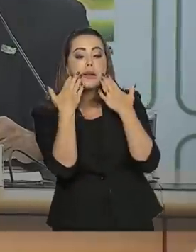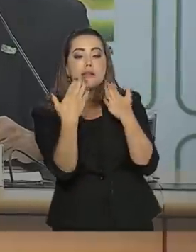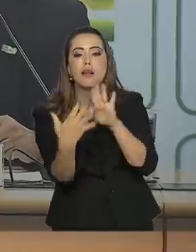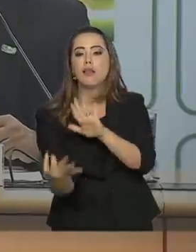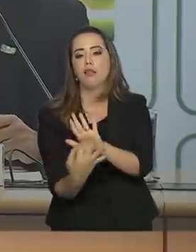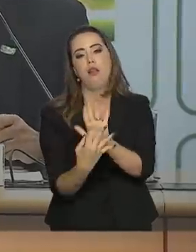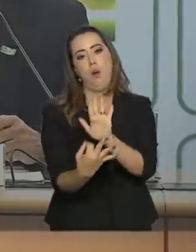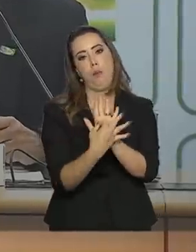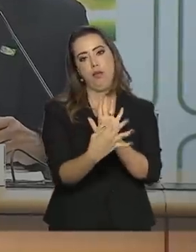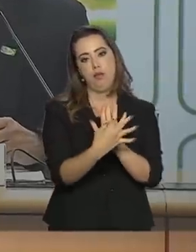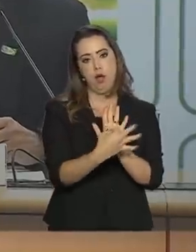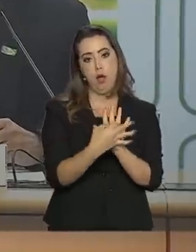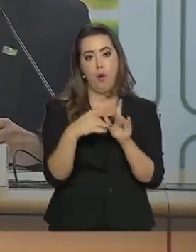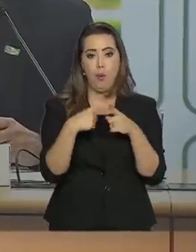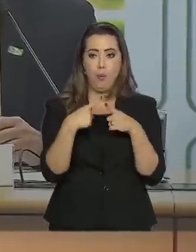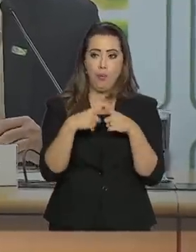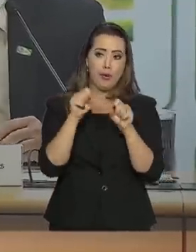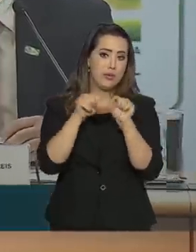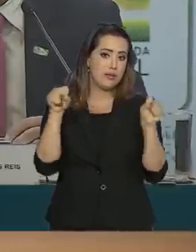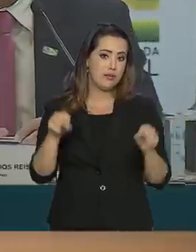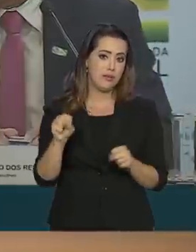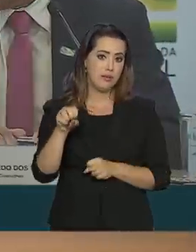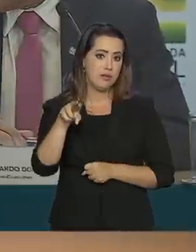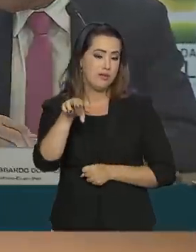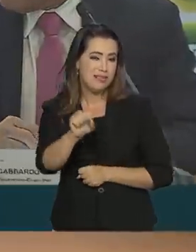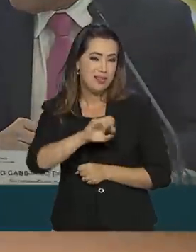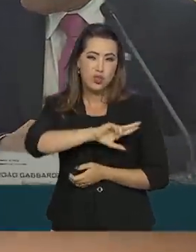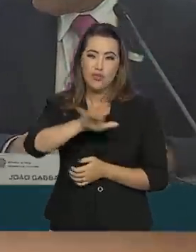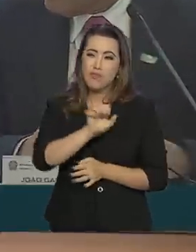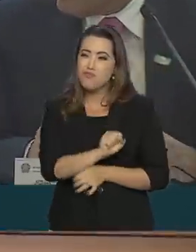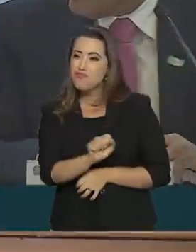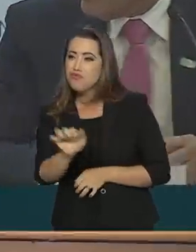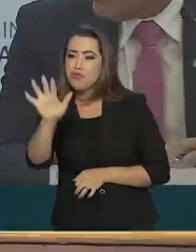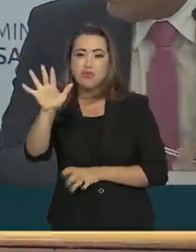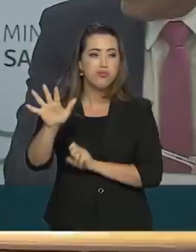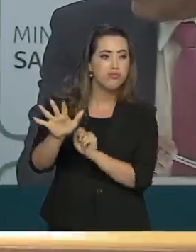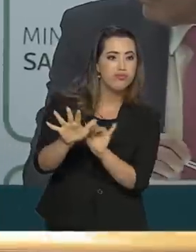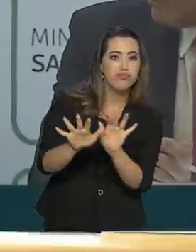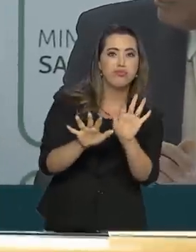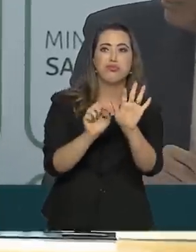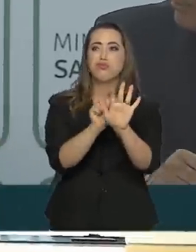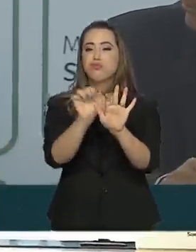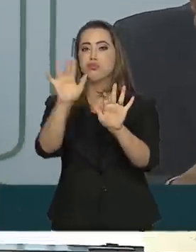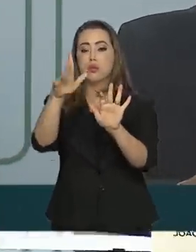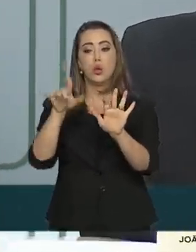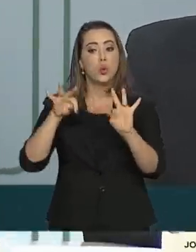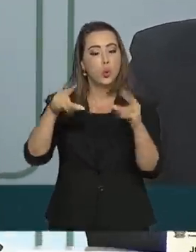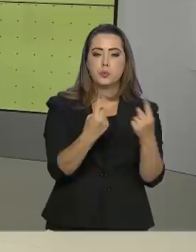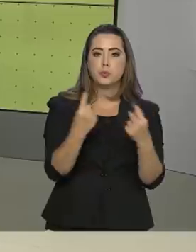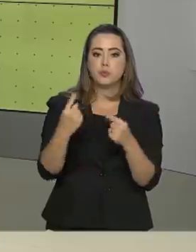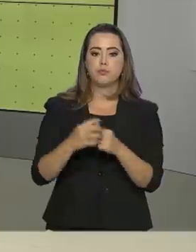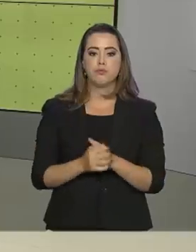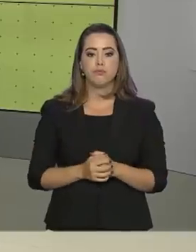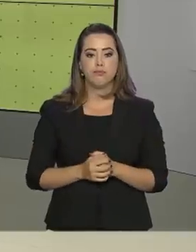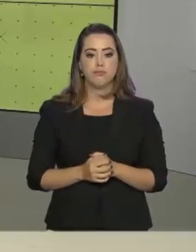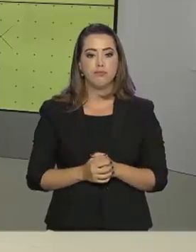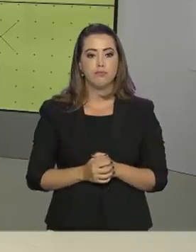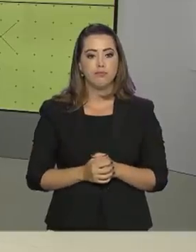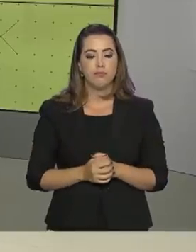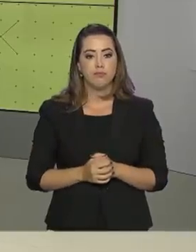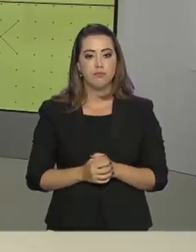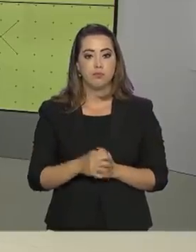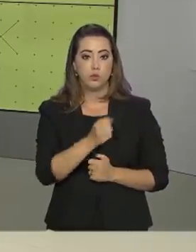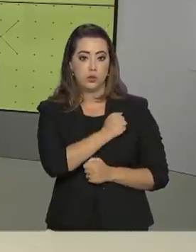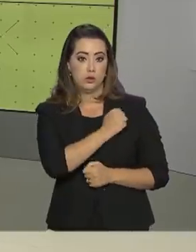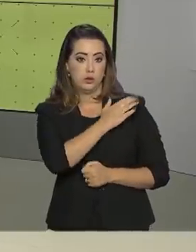pontos de vista. O nosso sistema é muito capilarizado para que todos entendam o papel de cada um. O